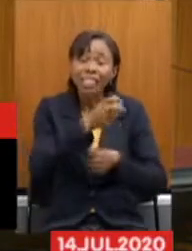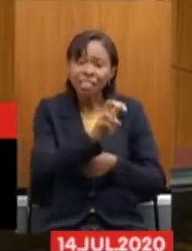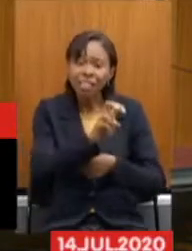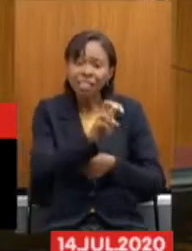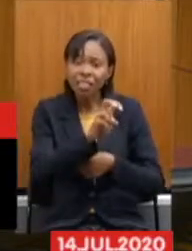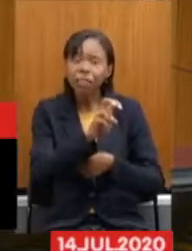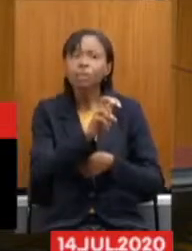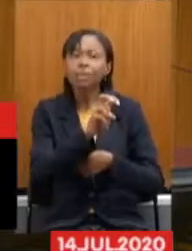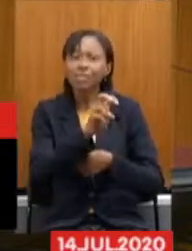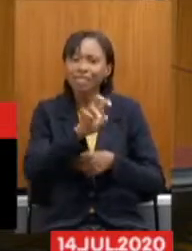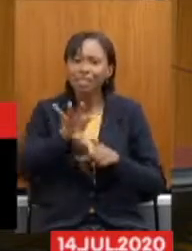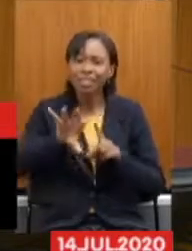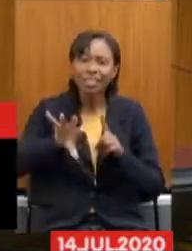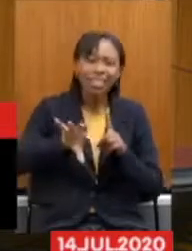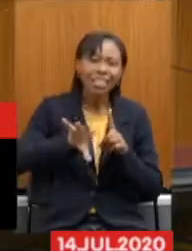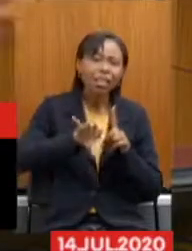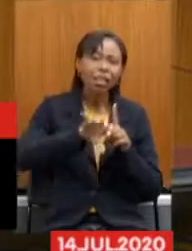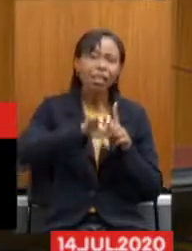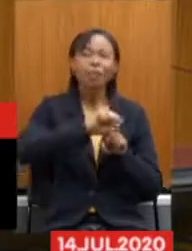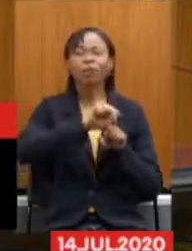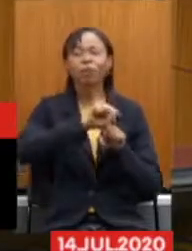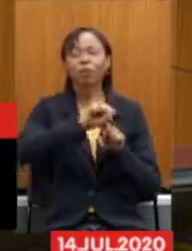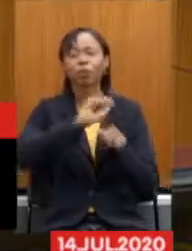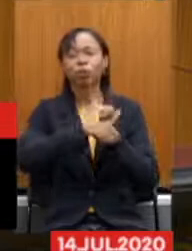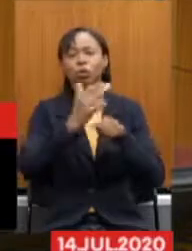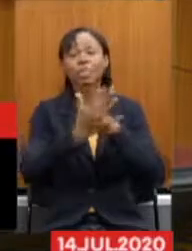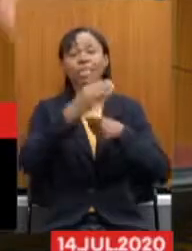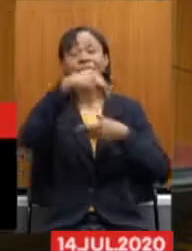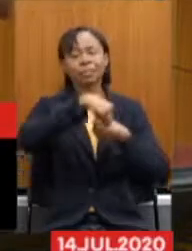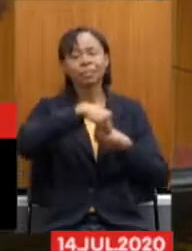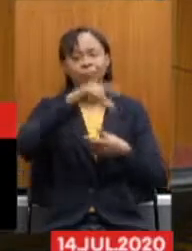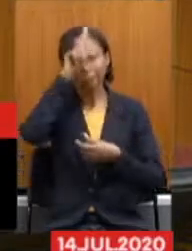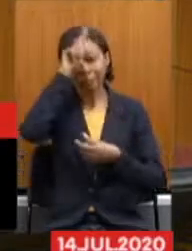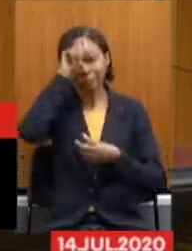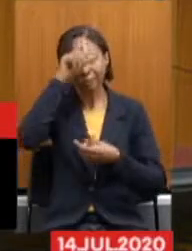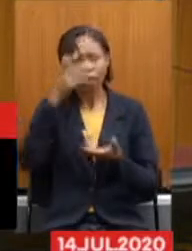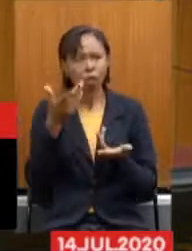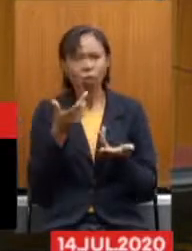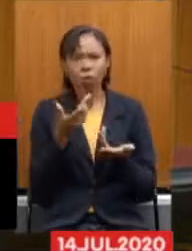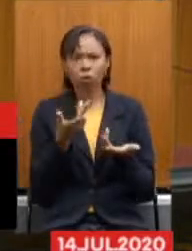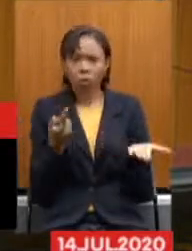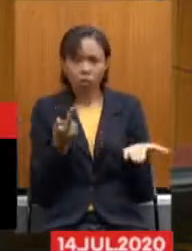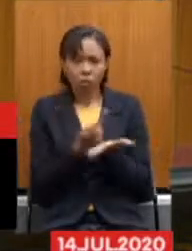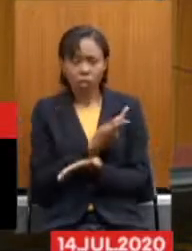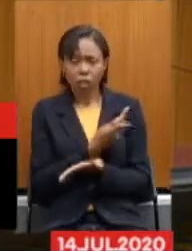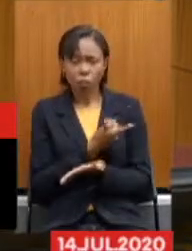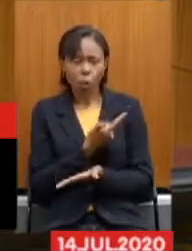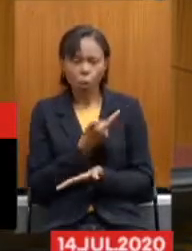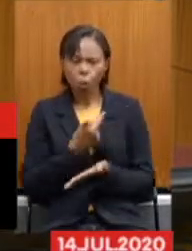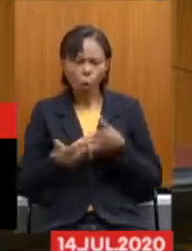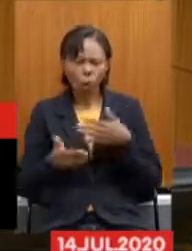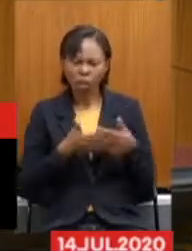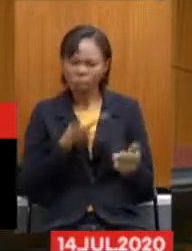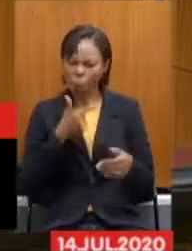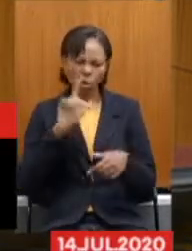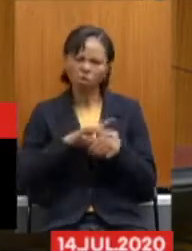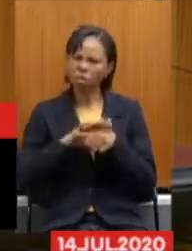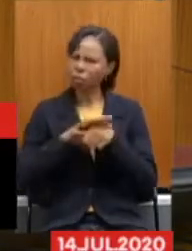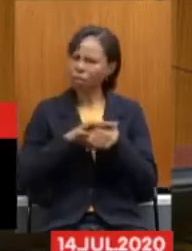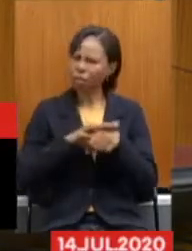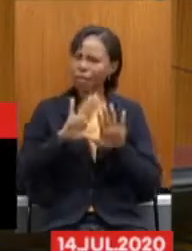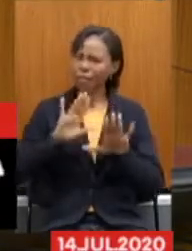Depois de um mês de internação, por causa de uma fratura, por causa de uma doença qualquer, foram infectados dentro do hospital.